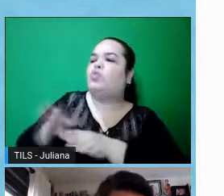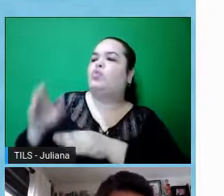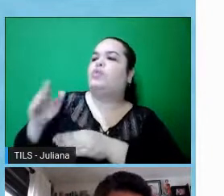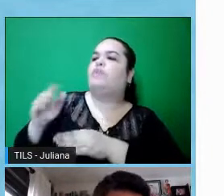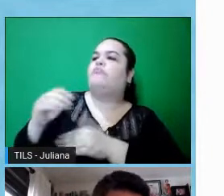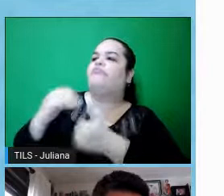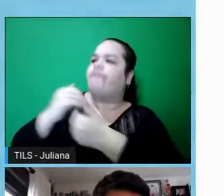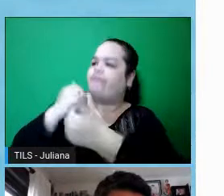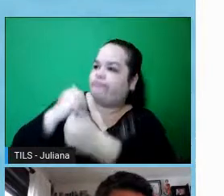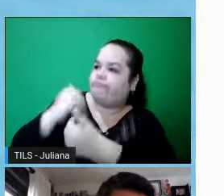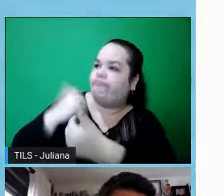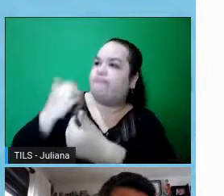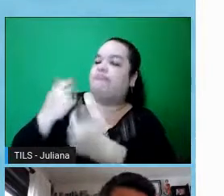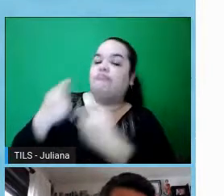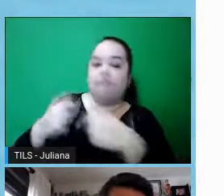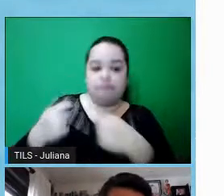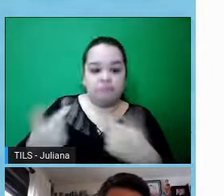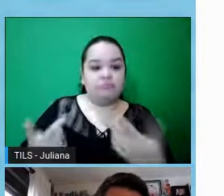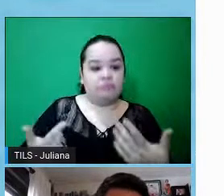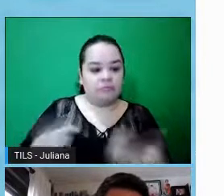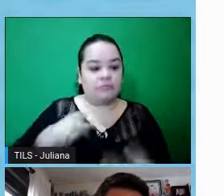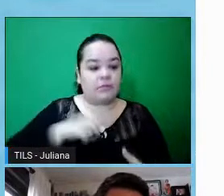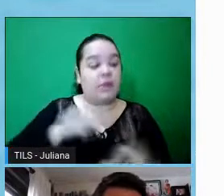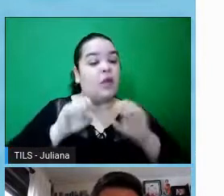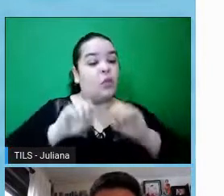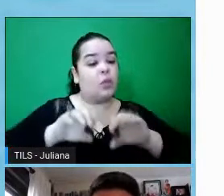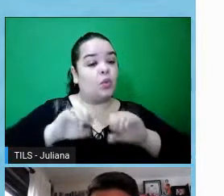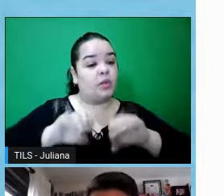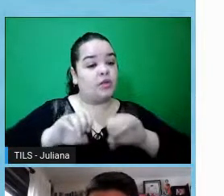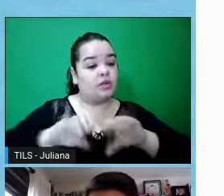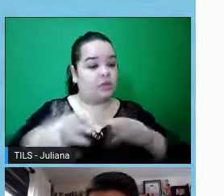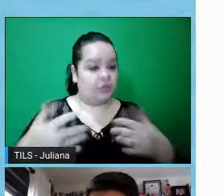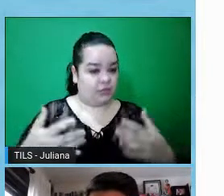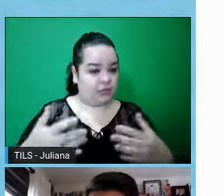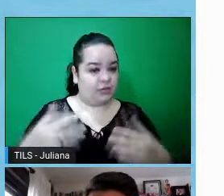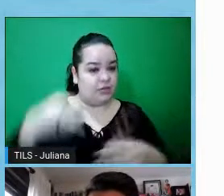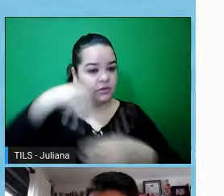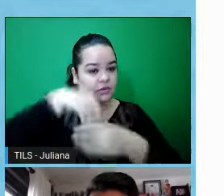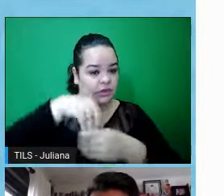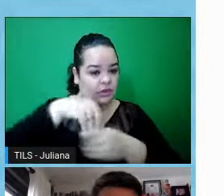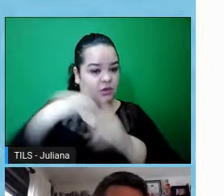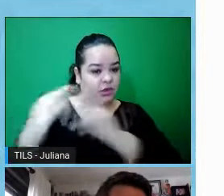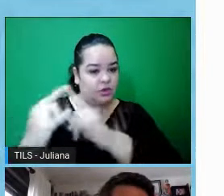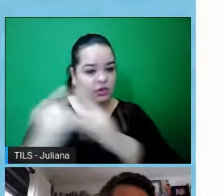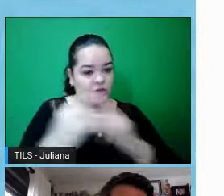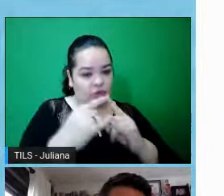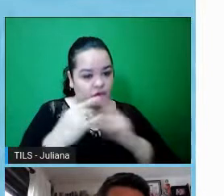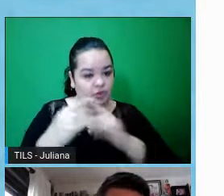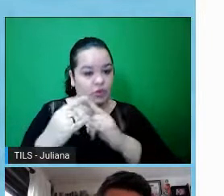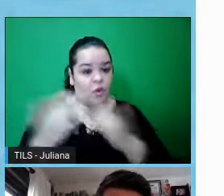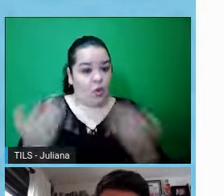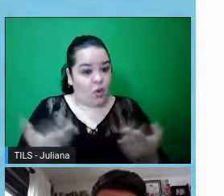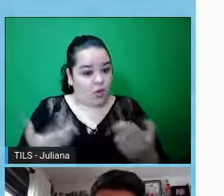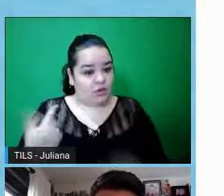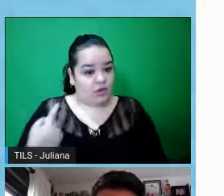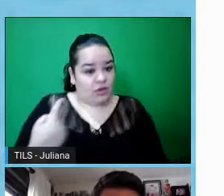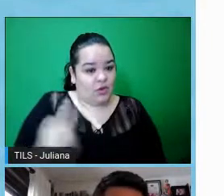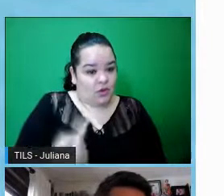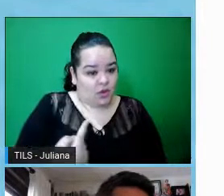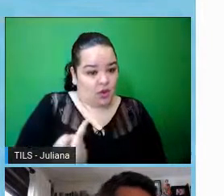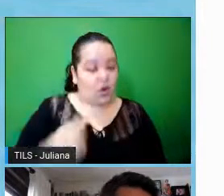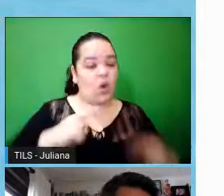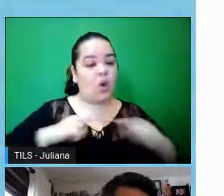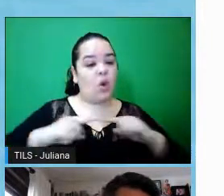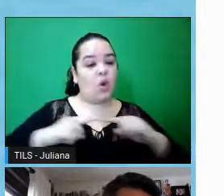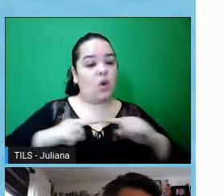relação à ética, né, desempenhar esse papel, e educativo dentro da instituição, então, hoje eu tô aqui como coordenador de pesquisa,